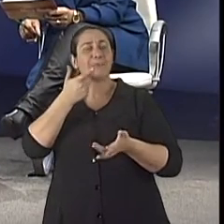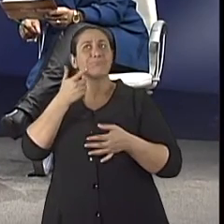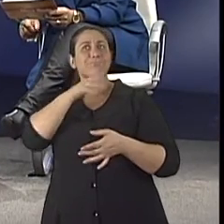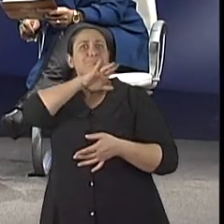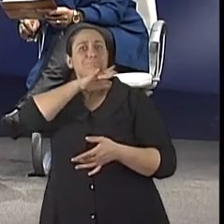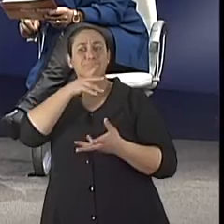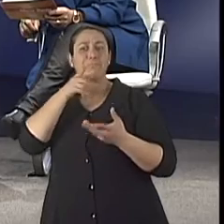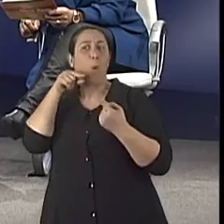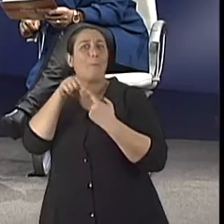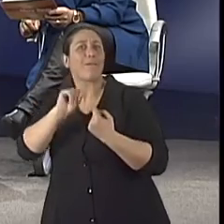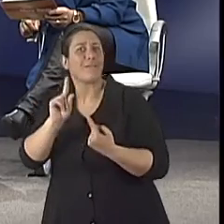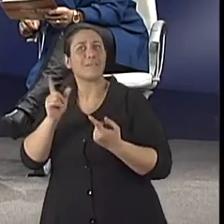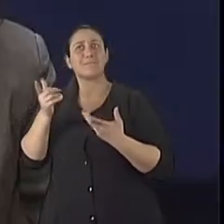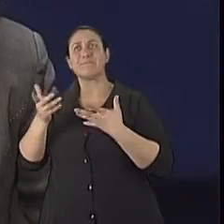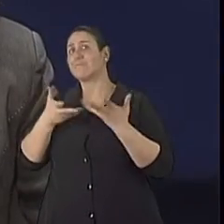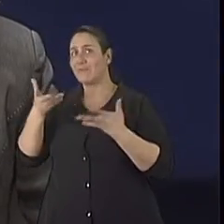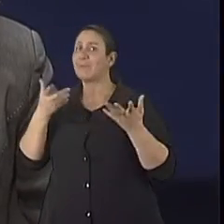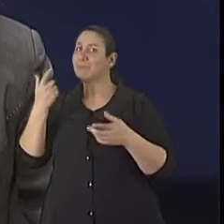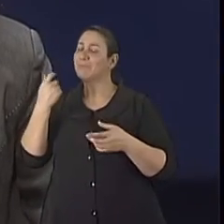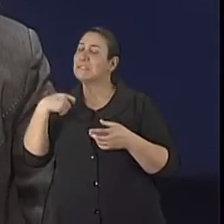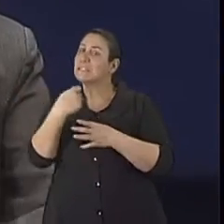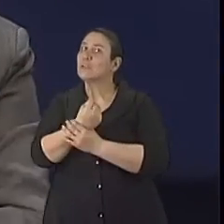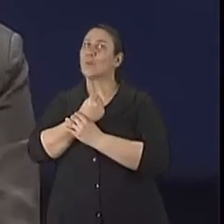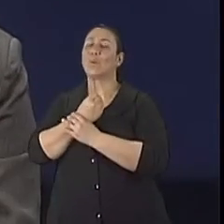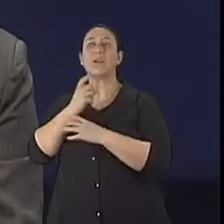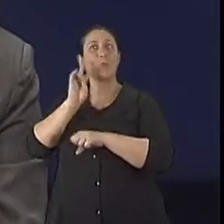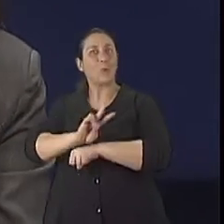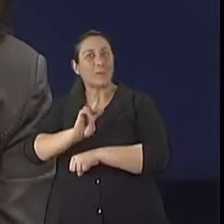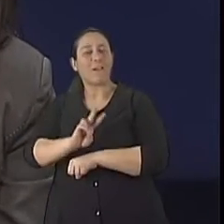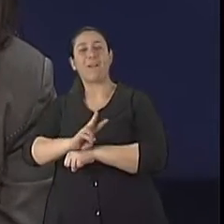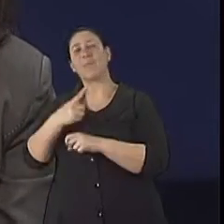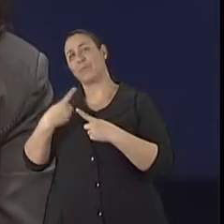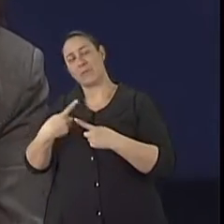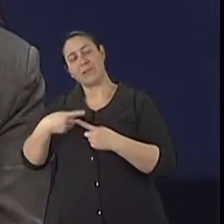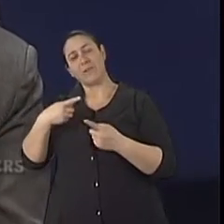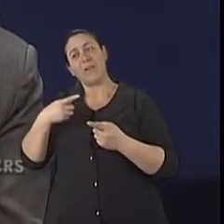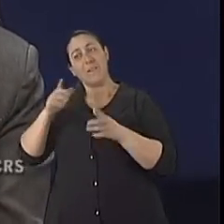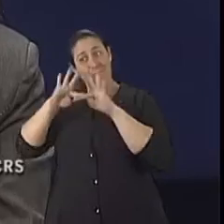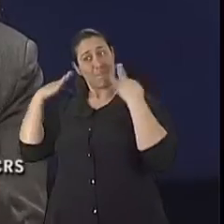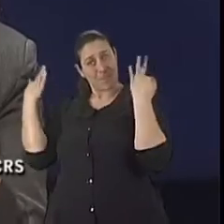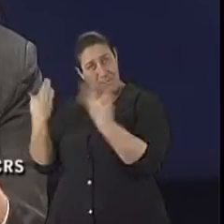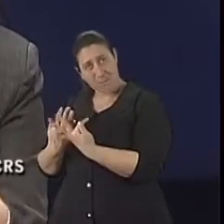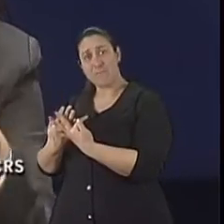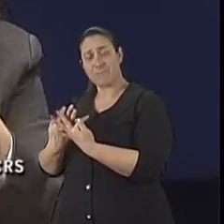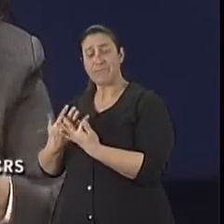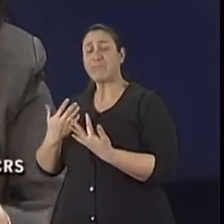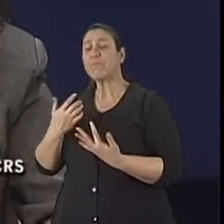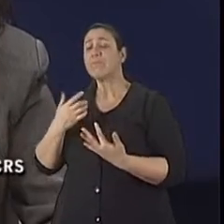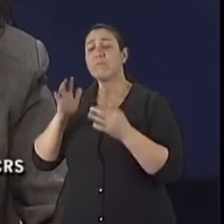fosse seguro. Então eu acho que o recado aos familiares é justamente, né, poder